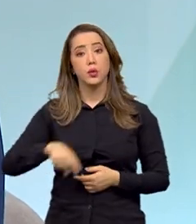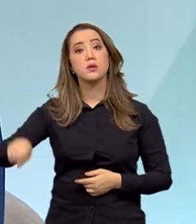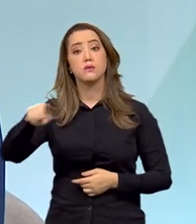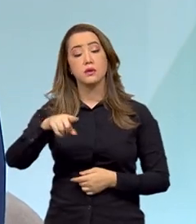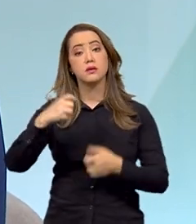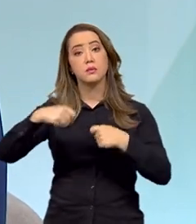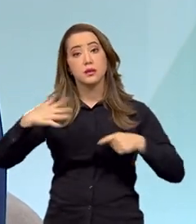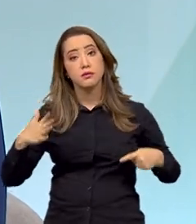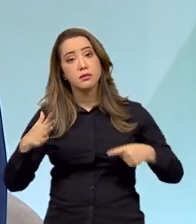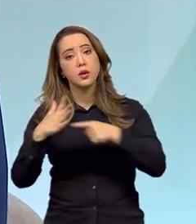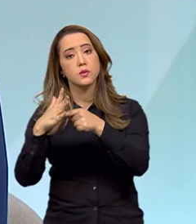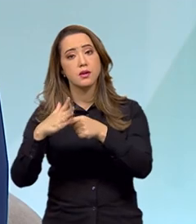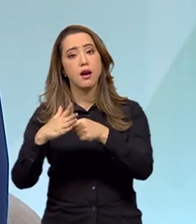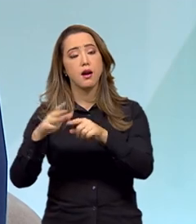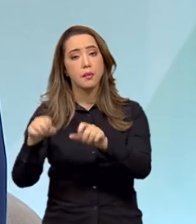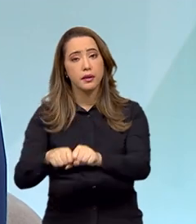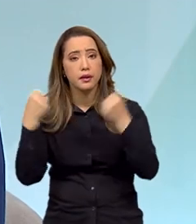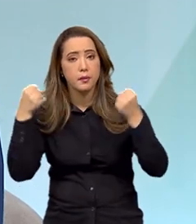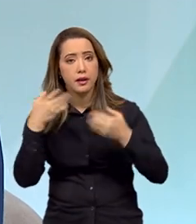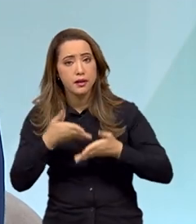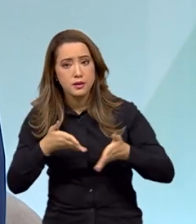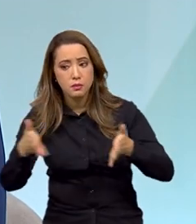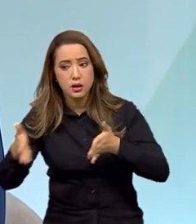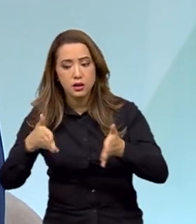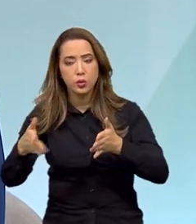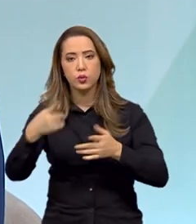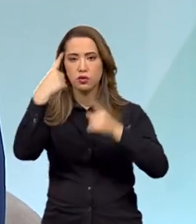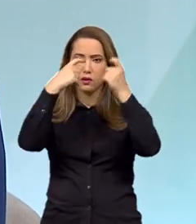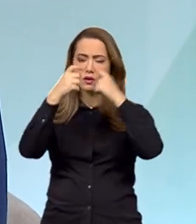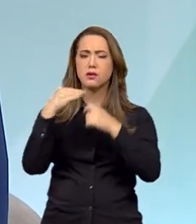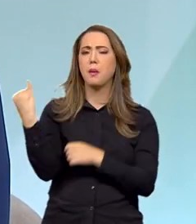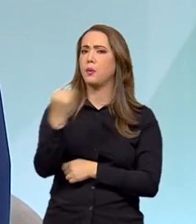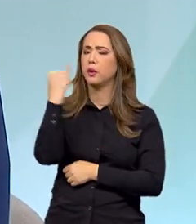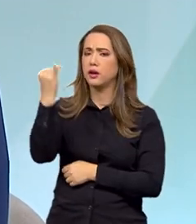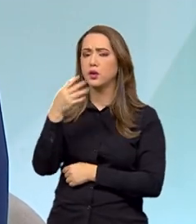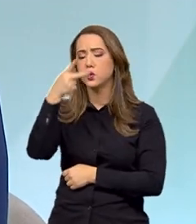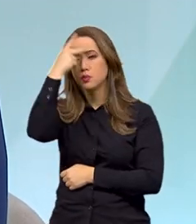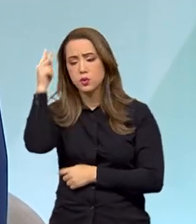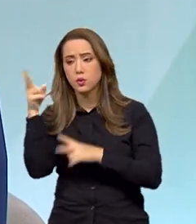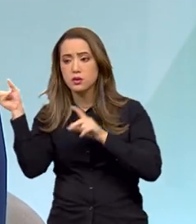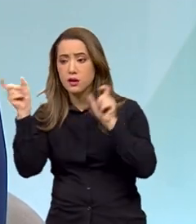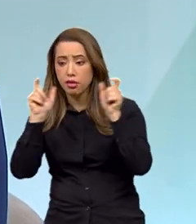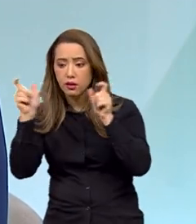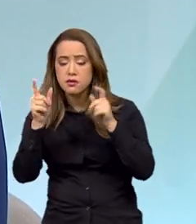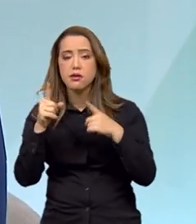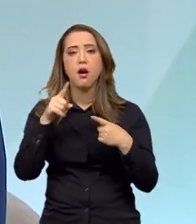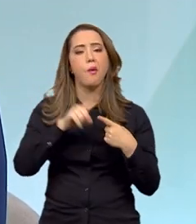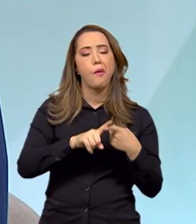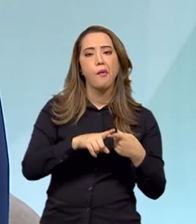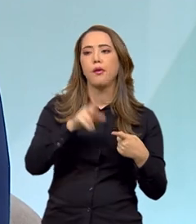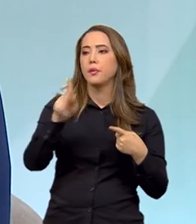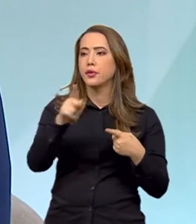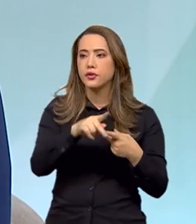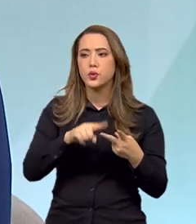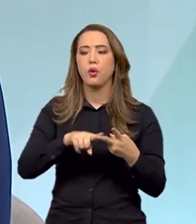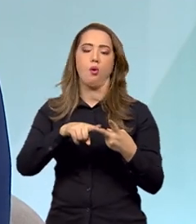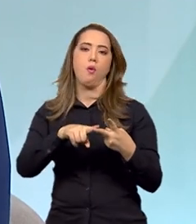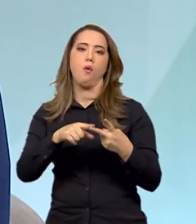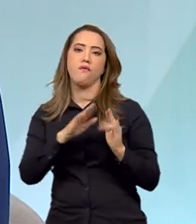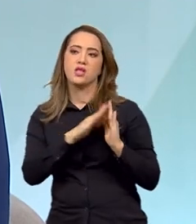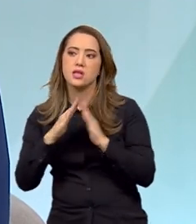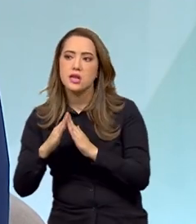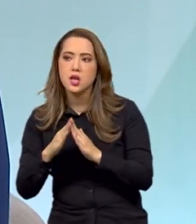quebrar o ciclo da violência. Então é importante, vizinhos, sociedade, educadores, médicos, enfermeiros, todos,